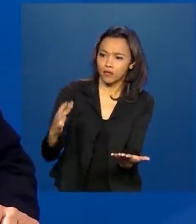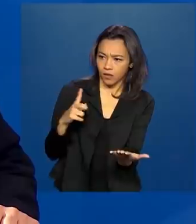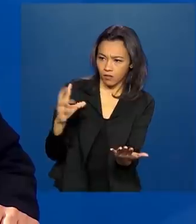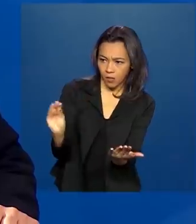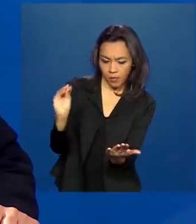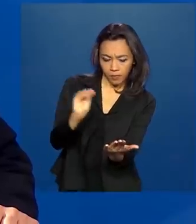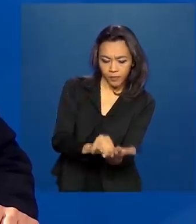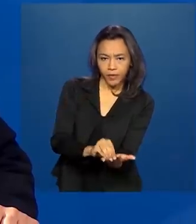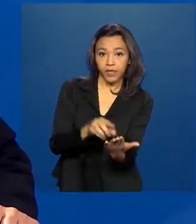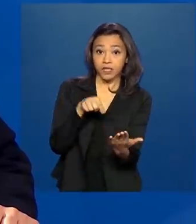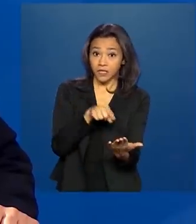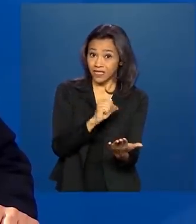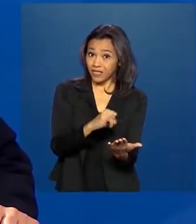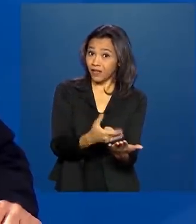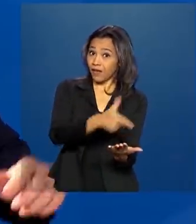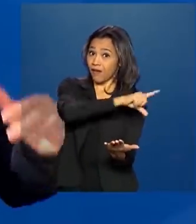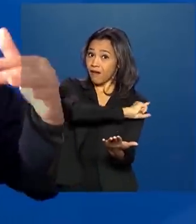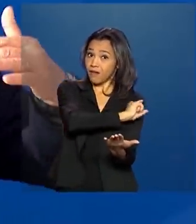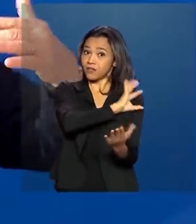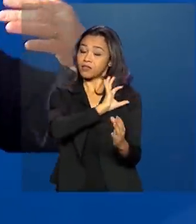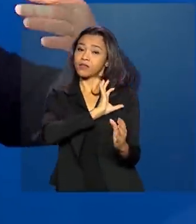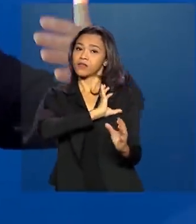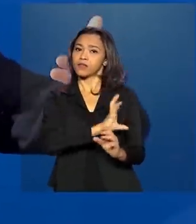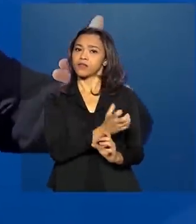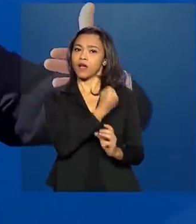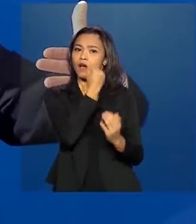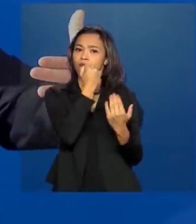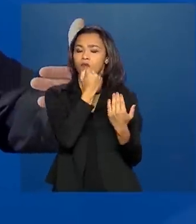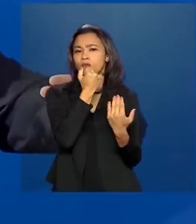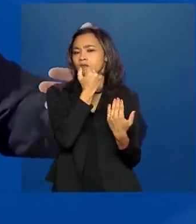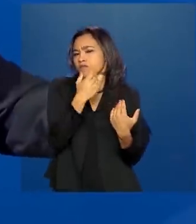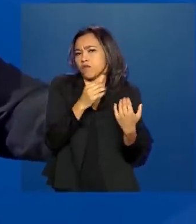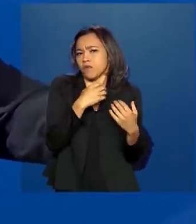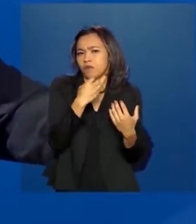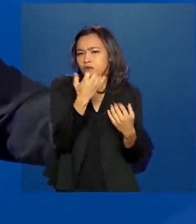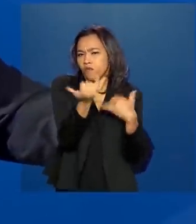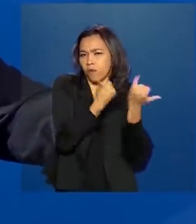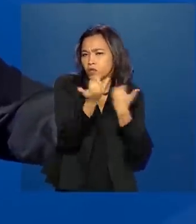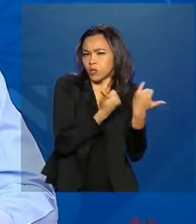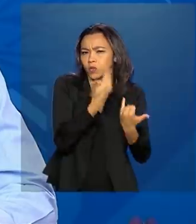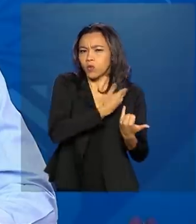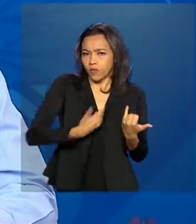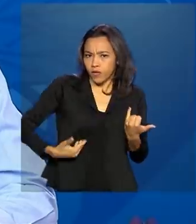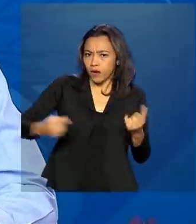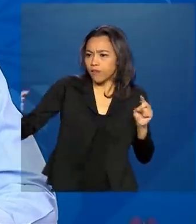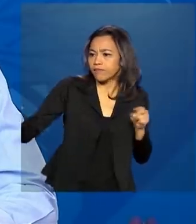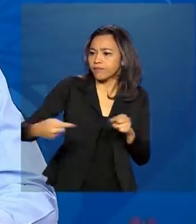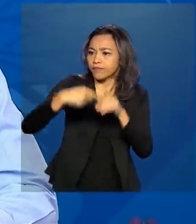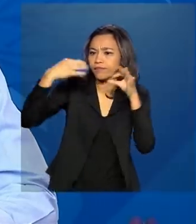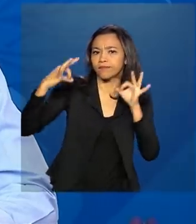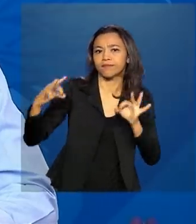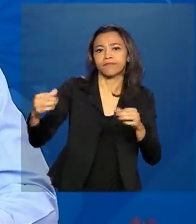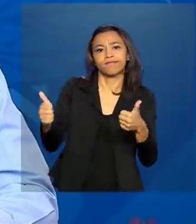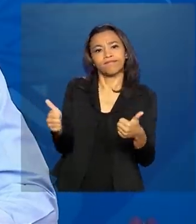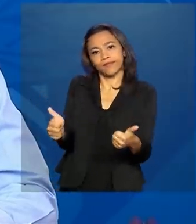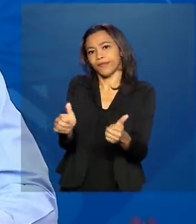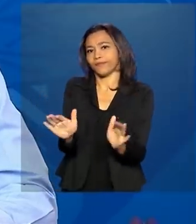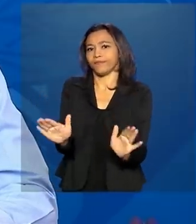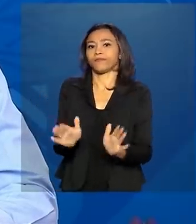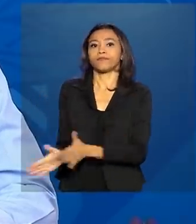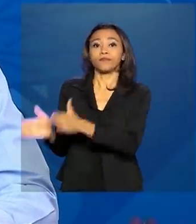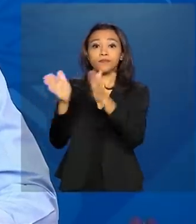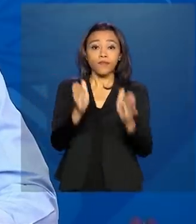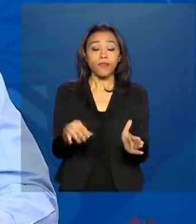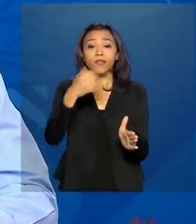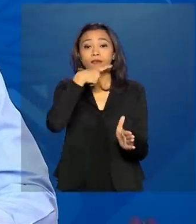registro, o aplicativo já vai confirmar que ele já está na base de dados. Os pagamentos aos beneficiários